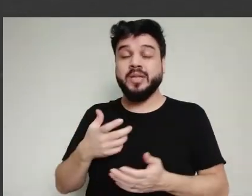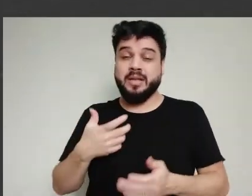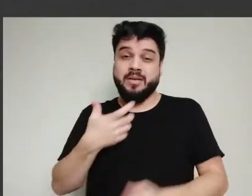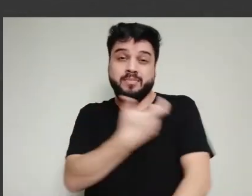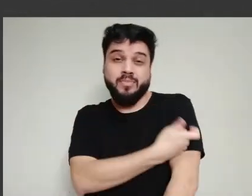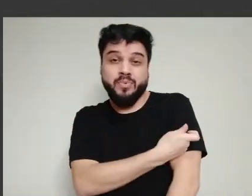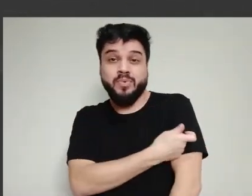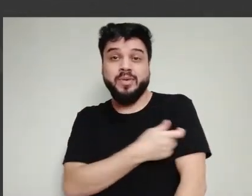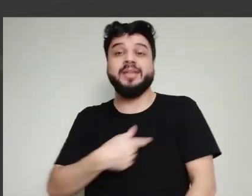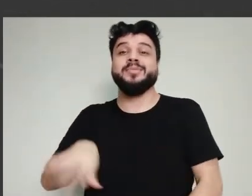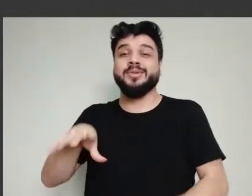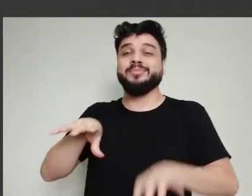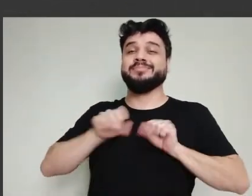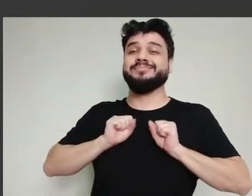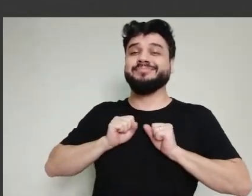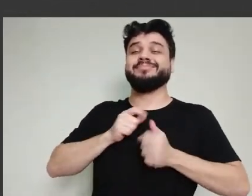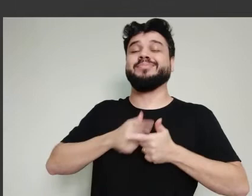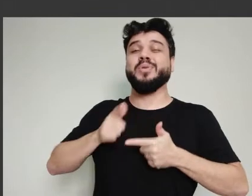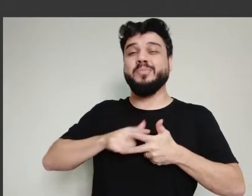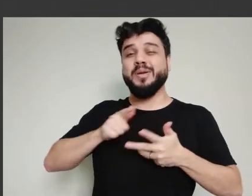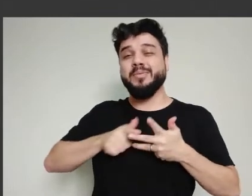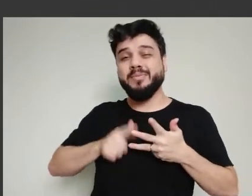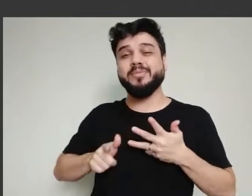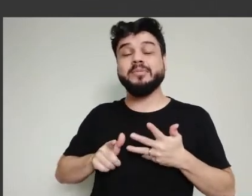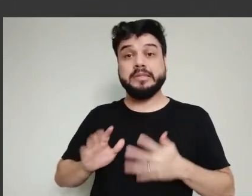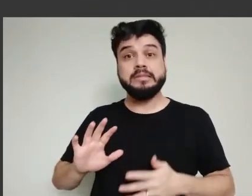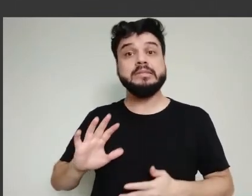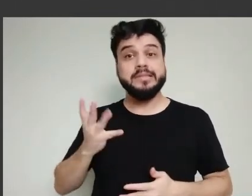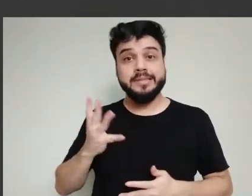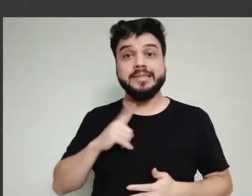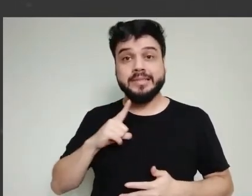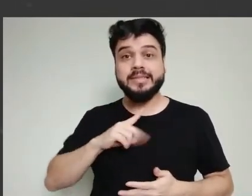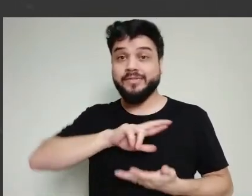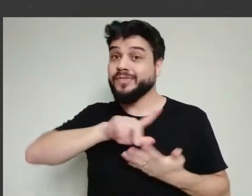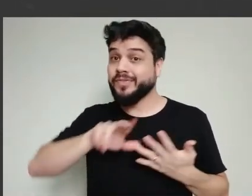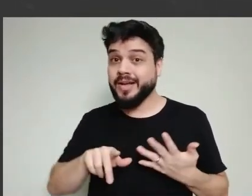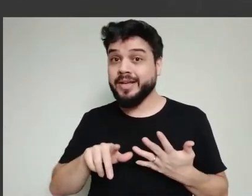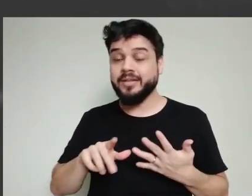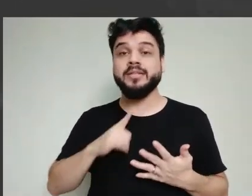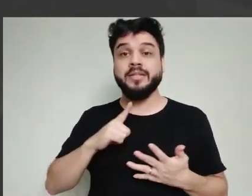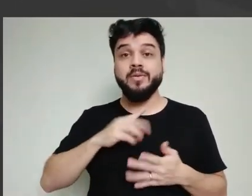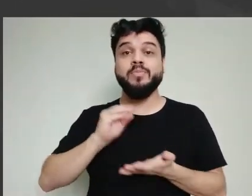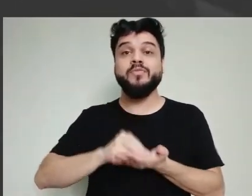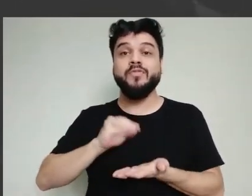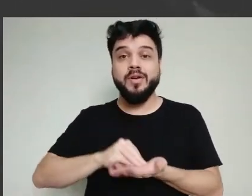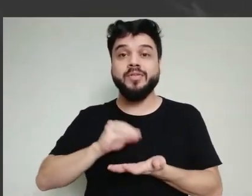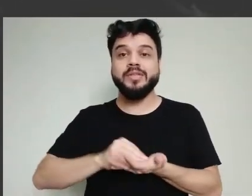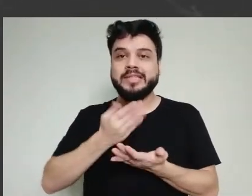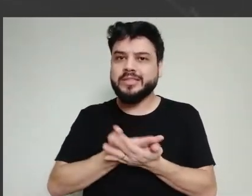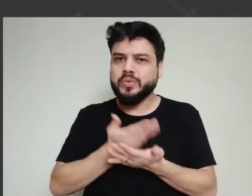falta de estudo, falta de tempo para trabalhar, para conseguir extrair essas informações.